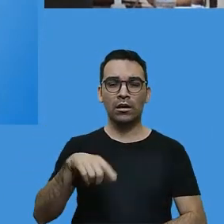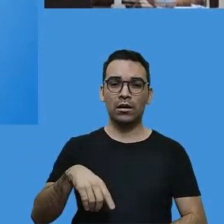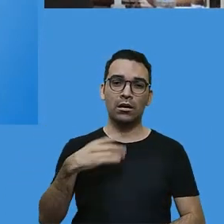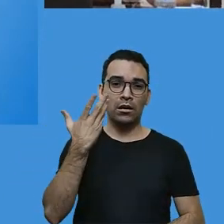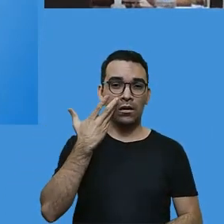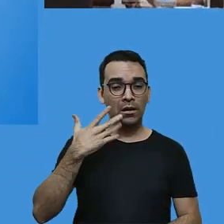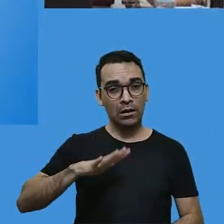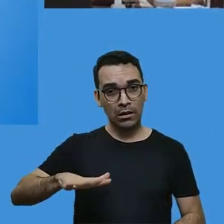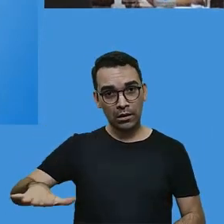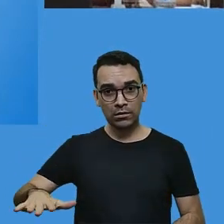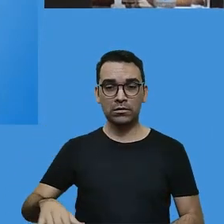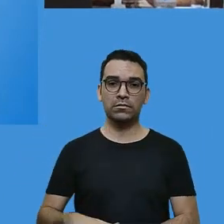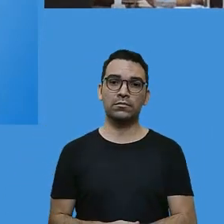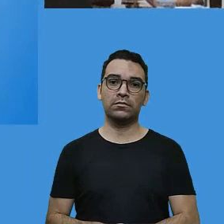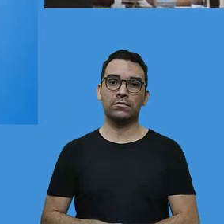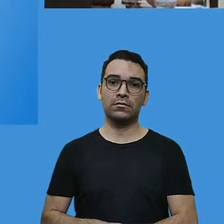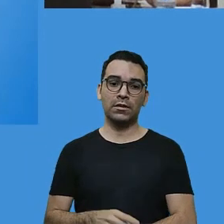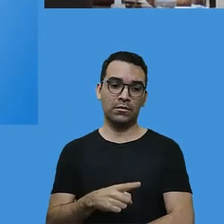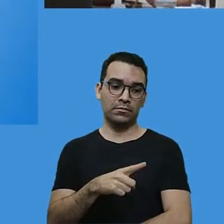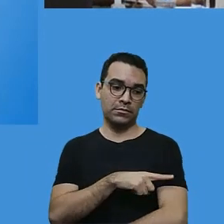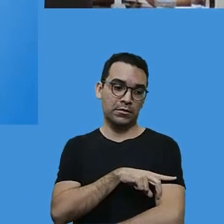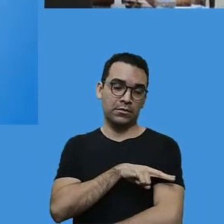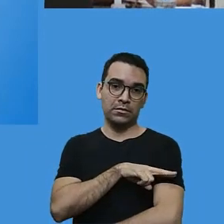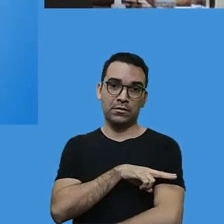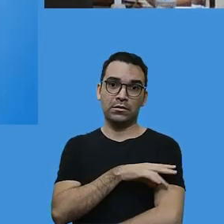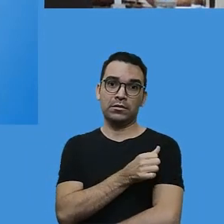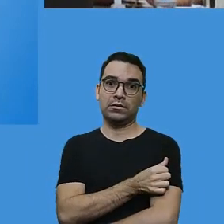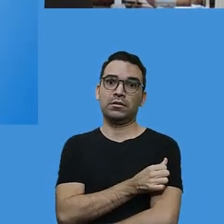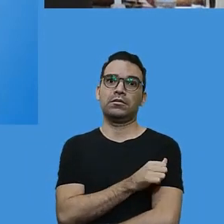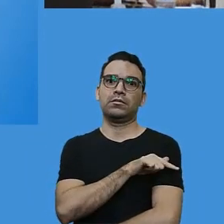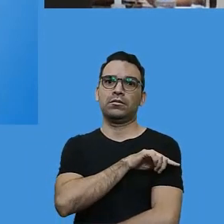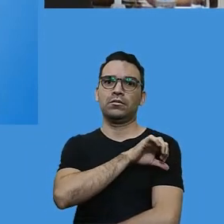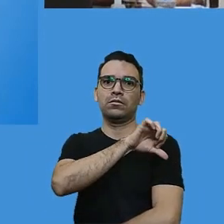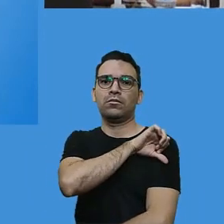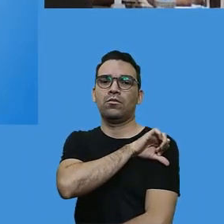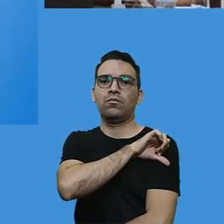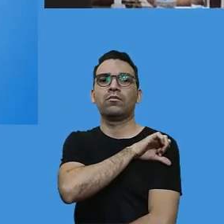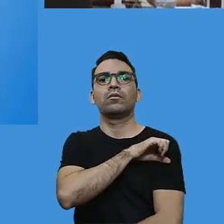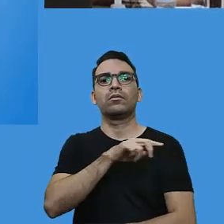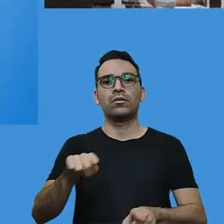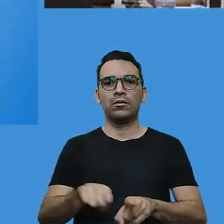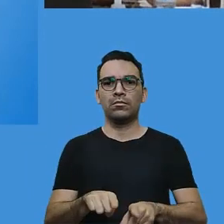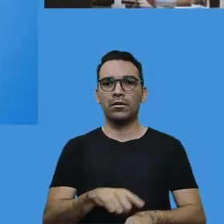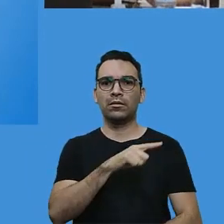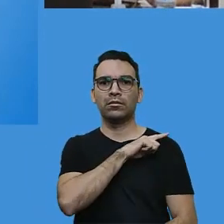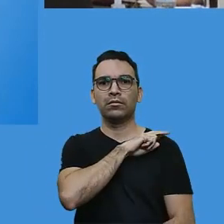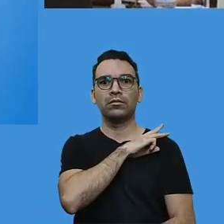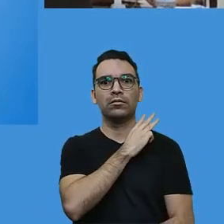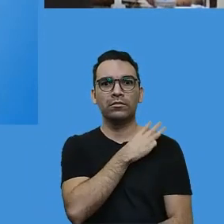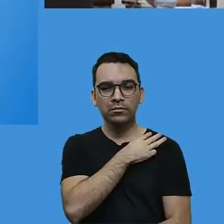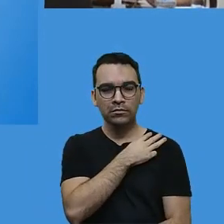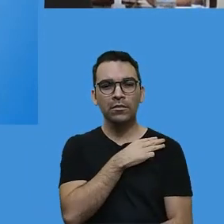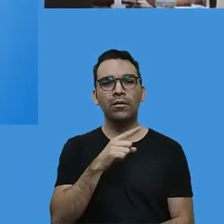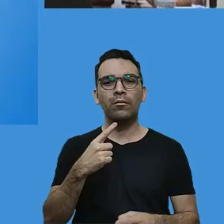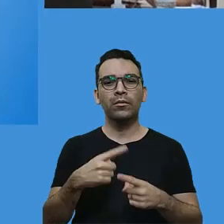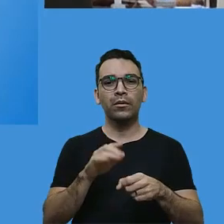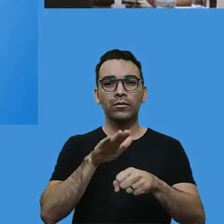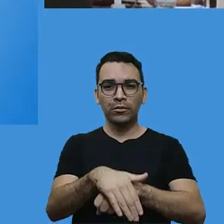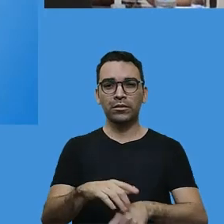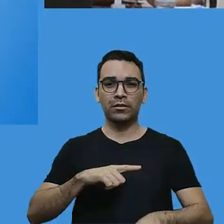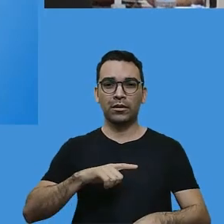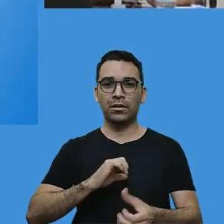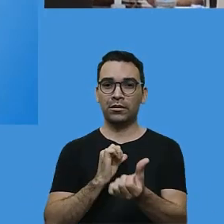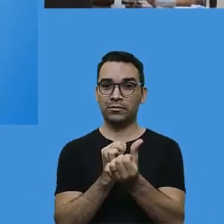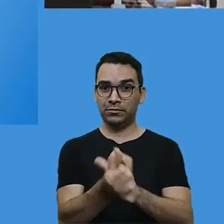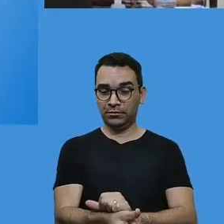Eu tenho que pensar que eu atendo à educação infantil, o ensino fundamental e o ensino médio, e que à noite também eu tenho a EJA. Então, quando eu digo dessa